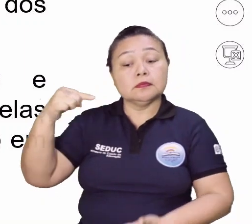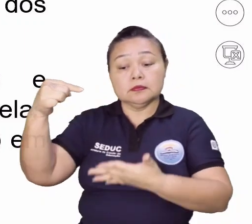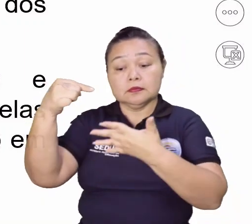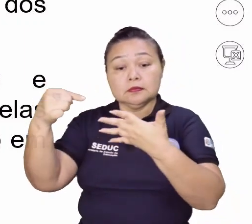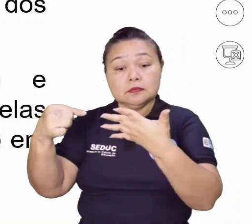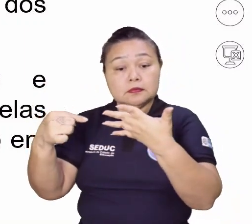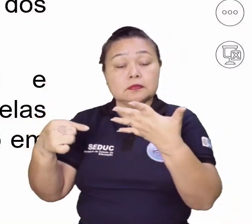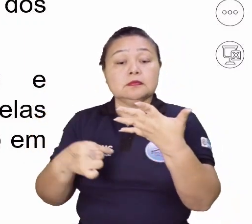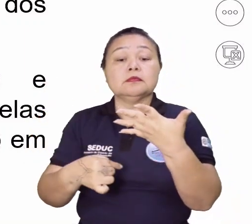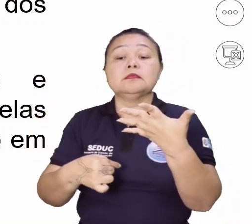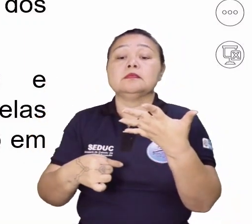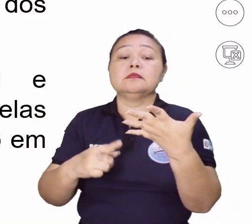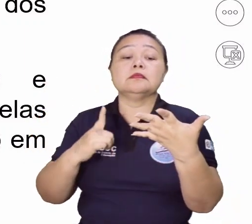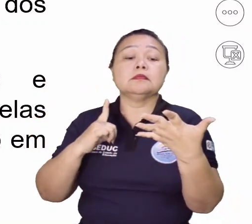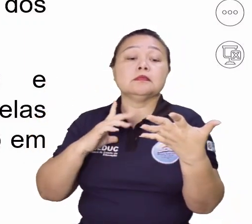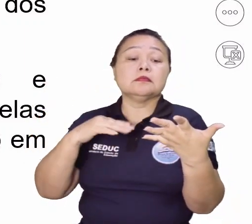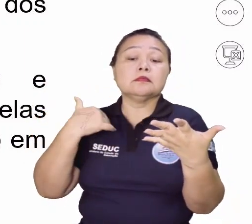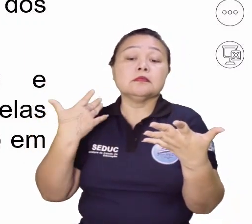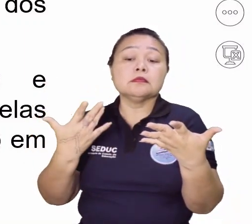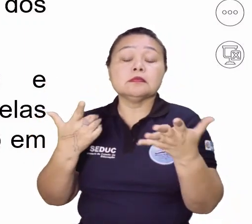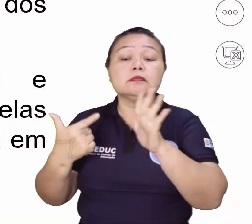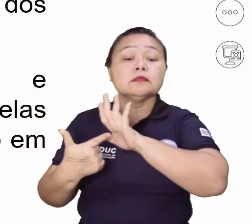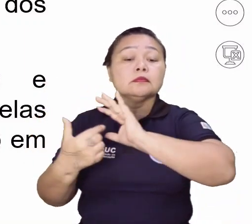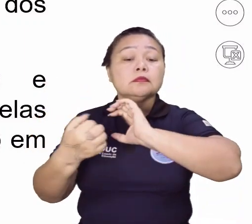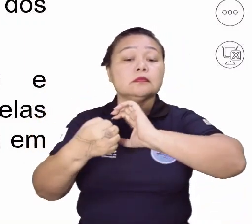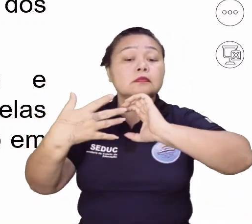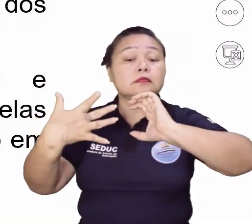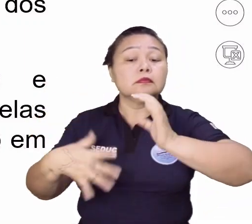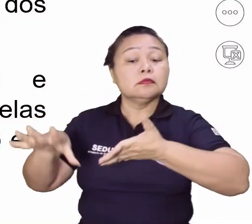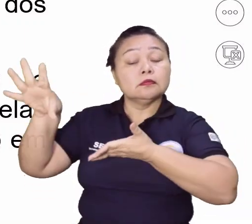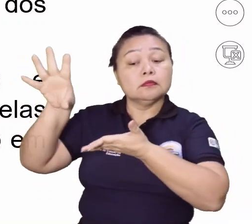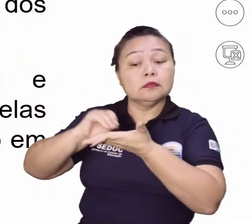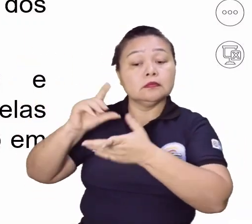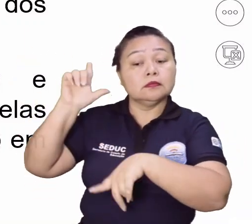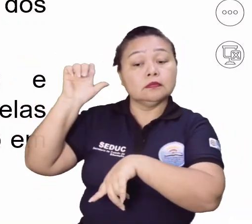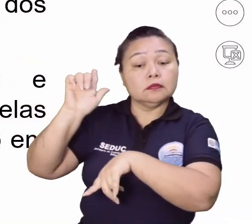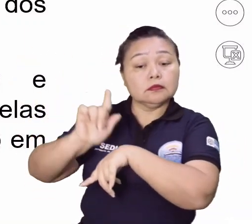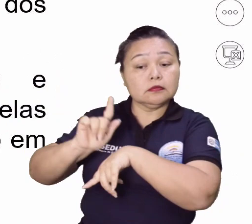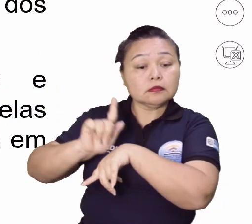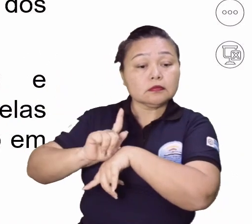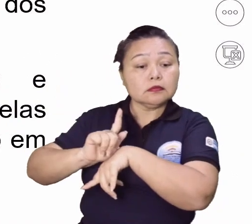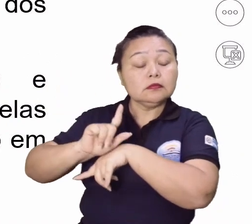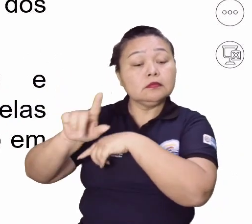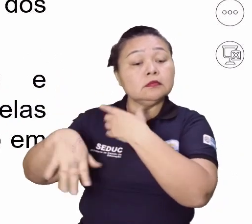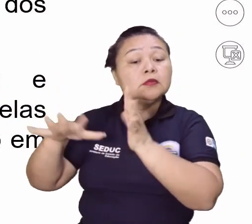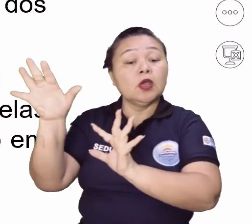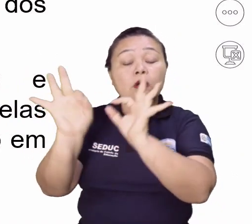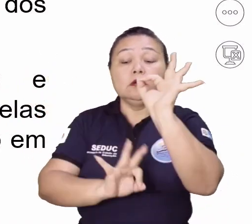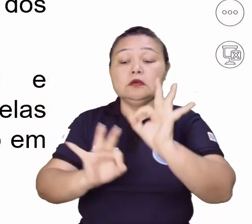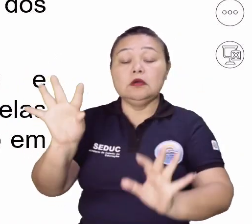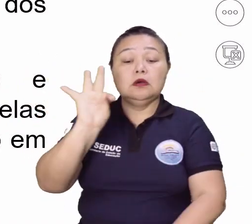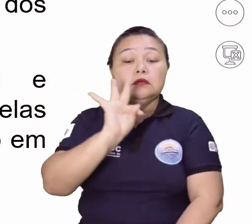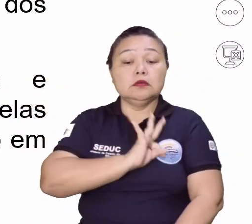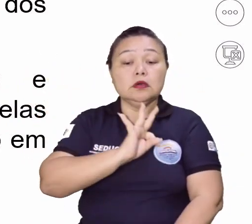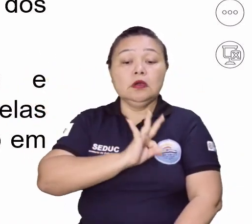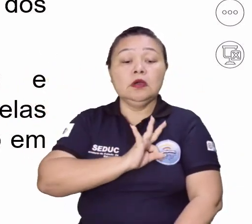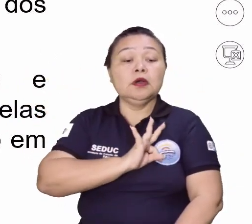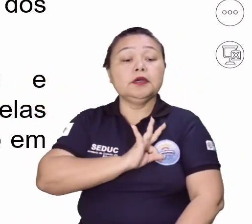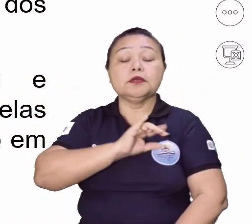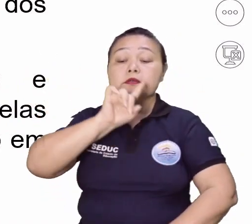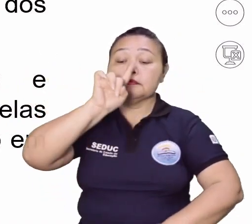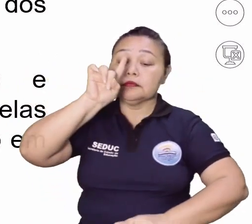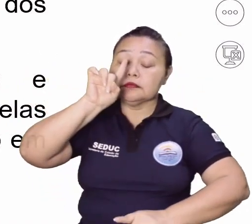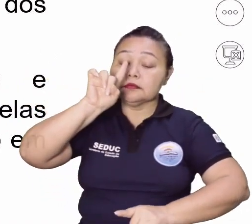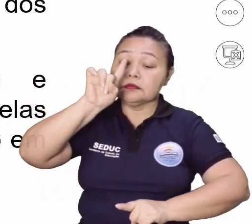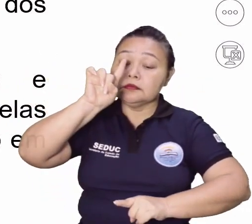à pergunta. Assinale a assertiva que apresenta características desse método de gestão e de organização técnica